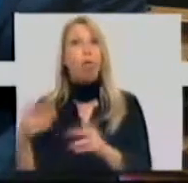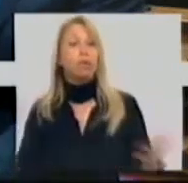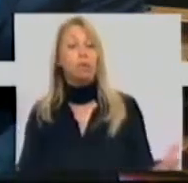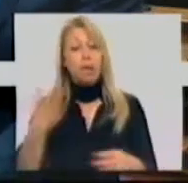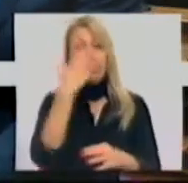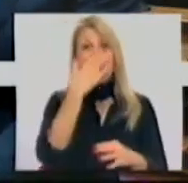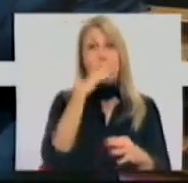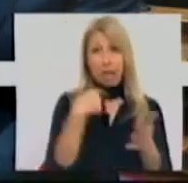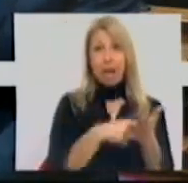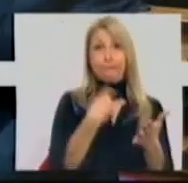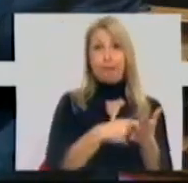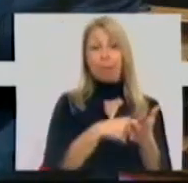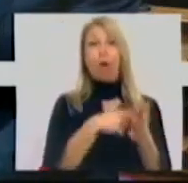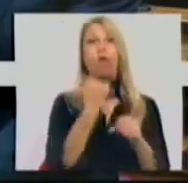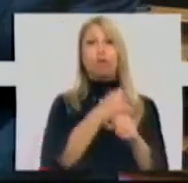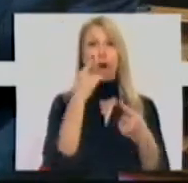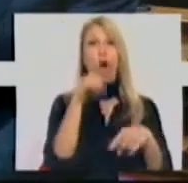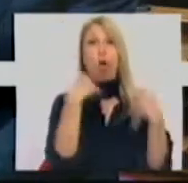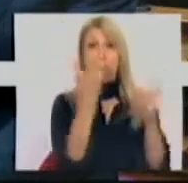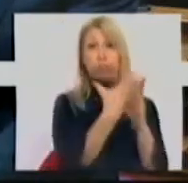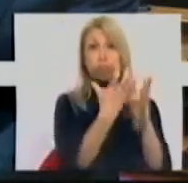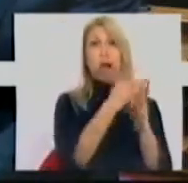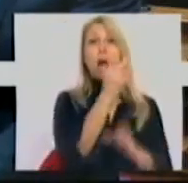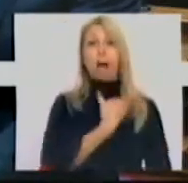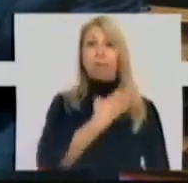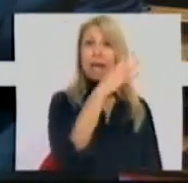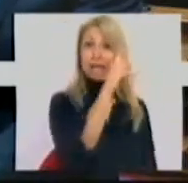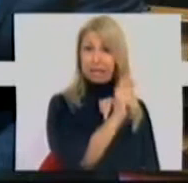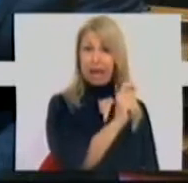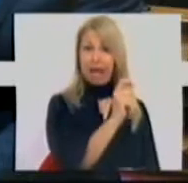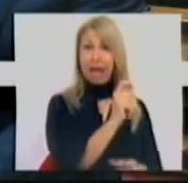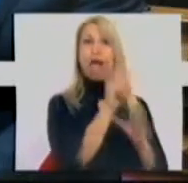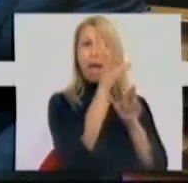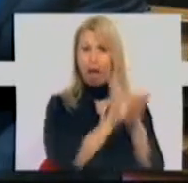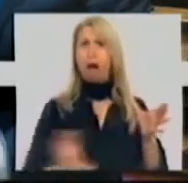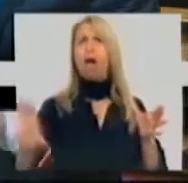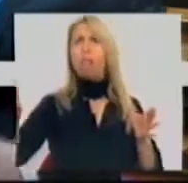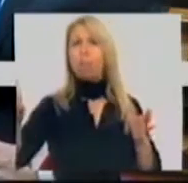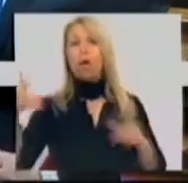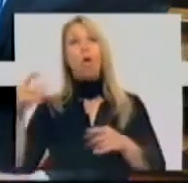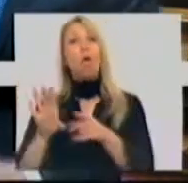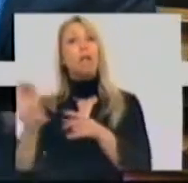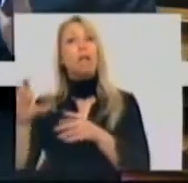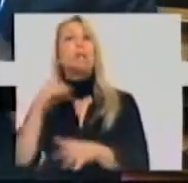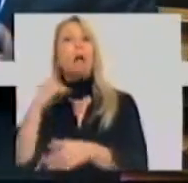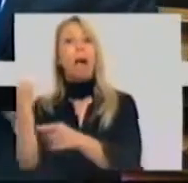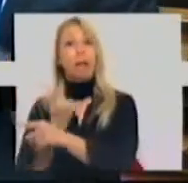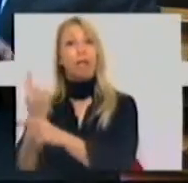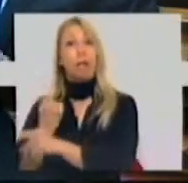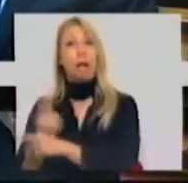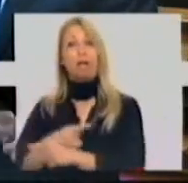funcionários públicos para a ADSE é destinada ao financiamento da atividade do Estado, ou se, pelo contrário, é